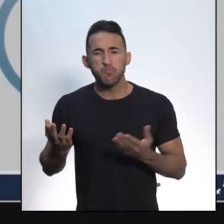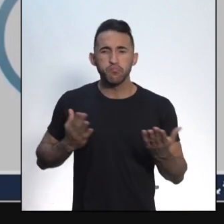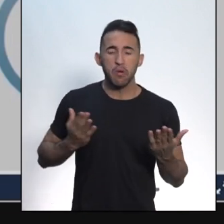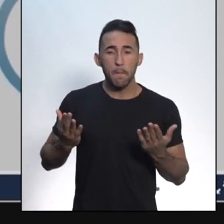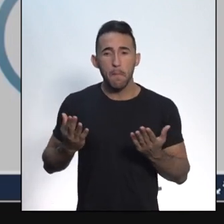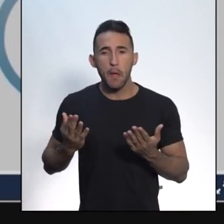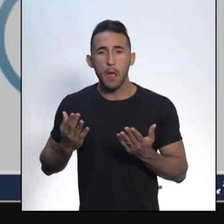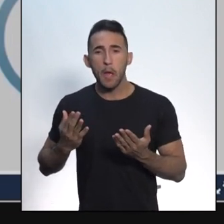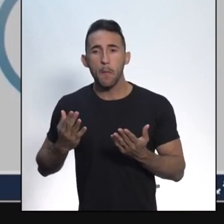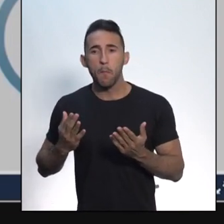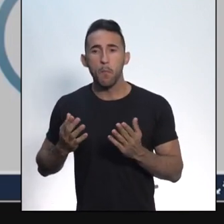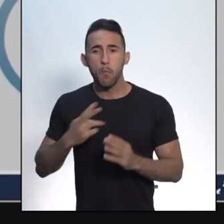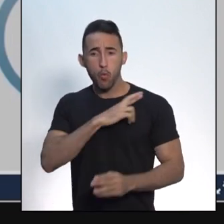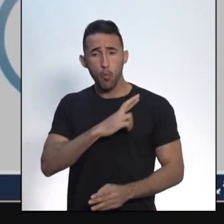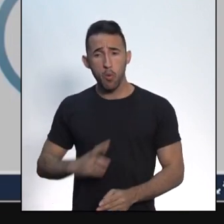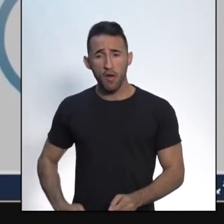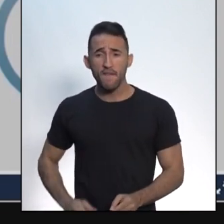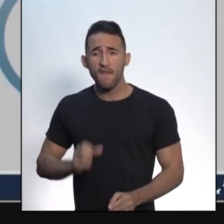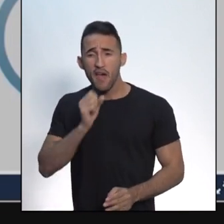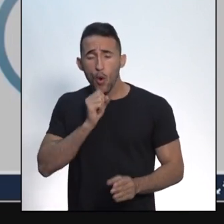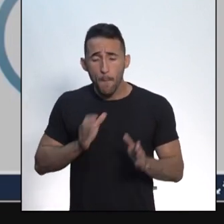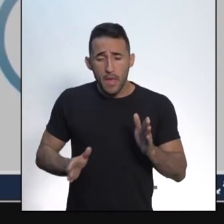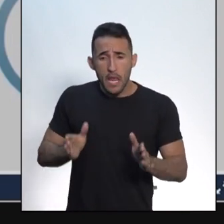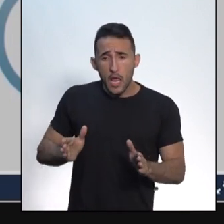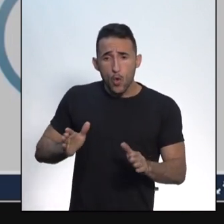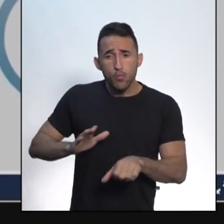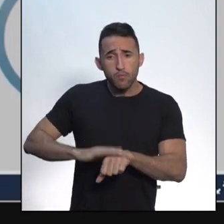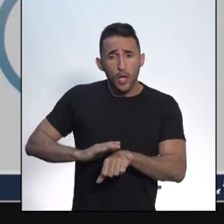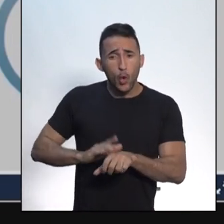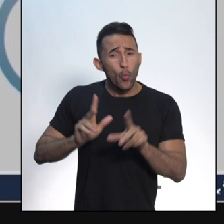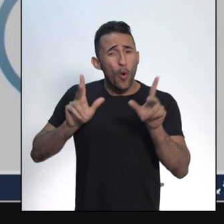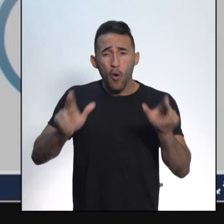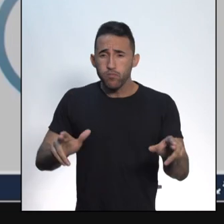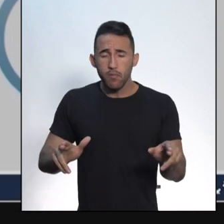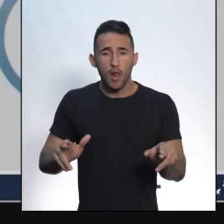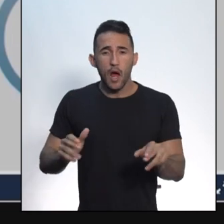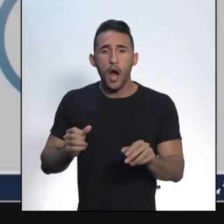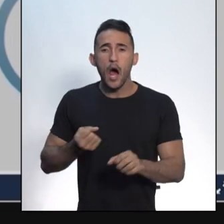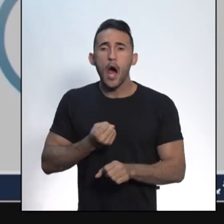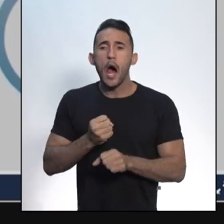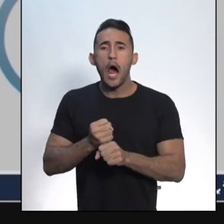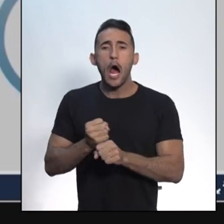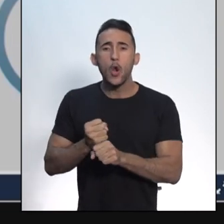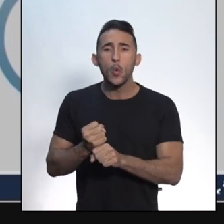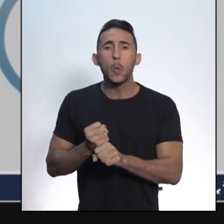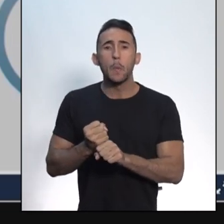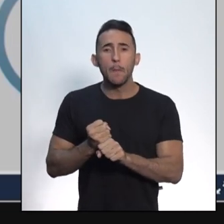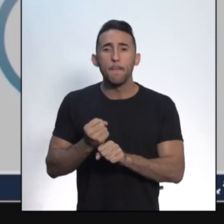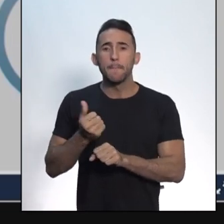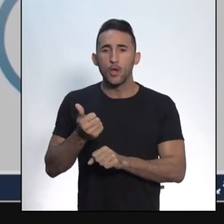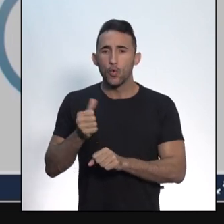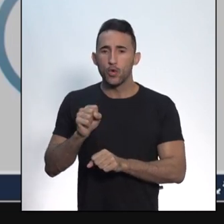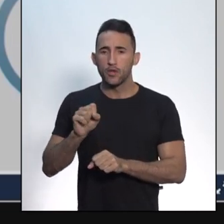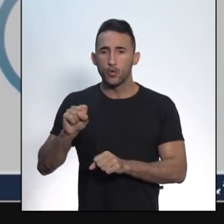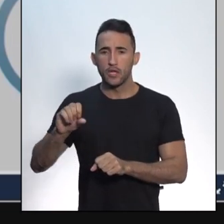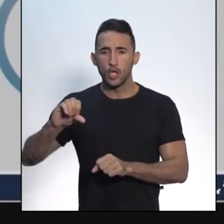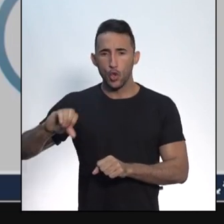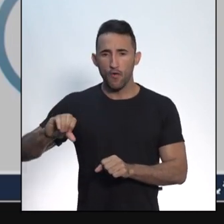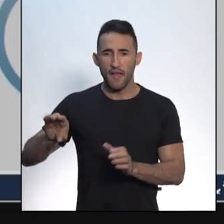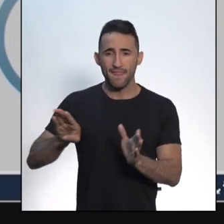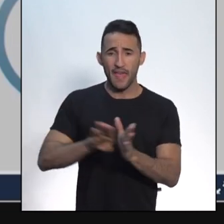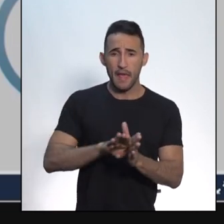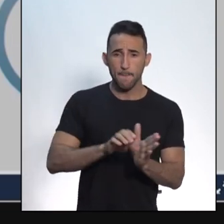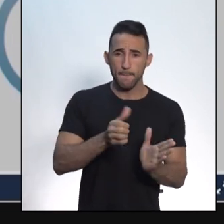reperem-se ao mesmo período da história brasileira, 1889 até 1930.